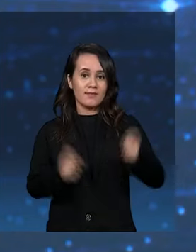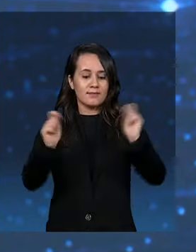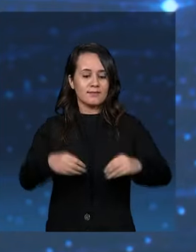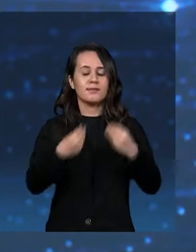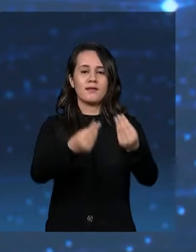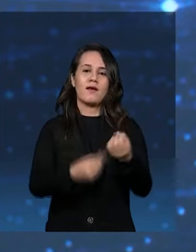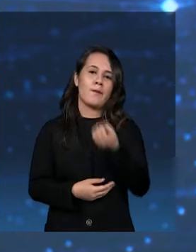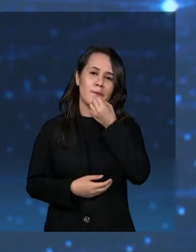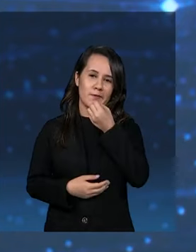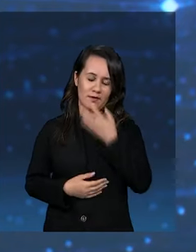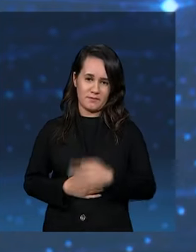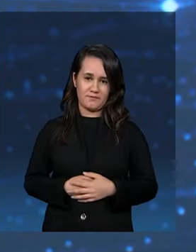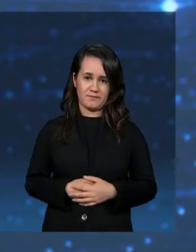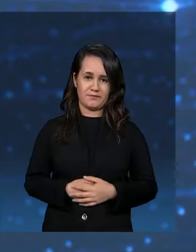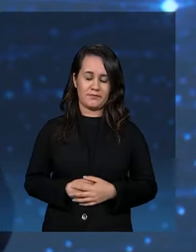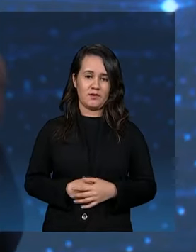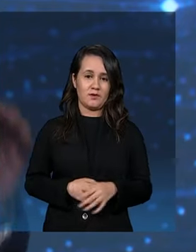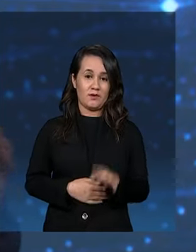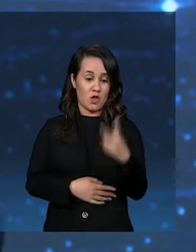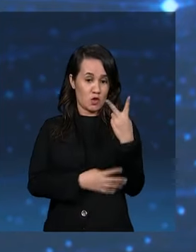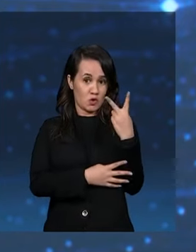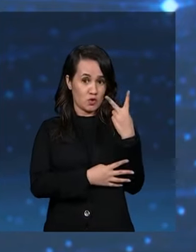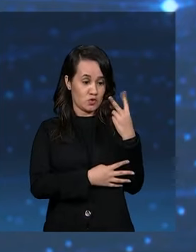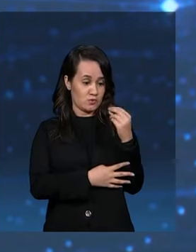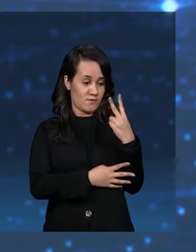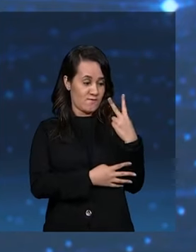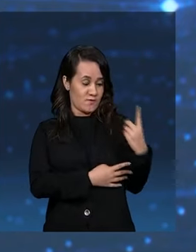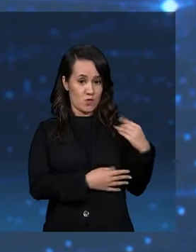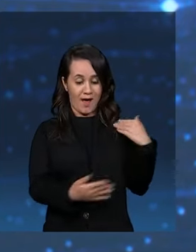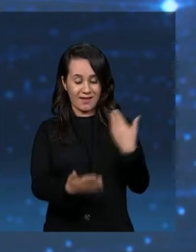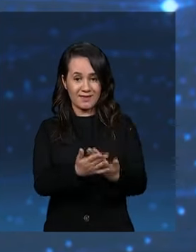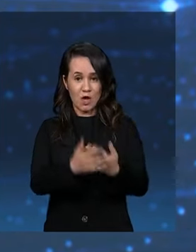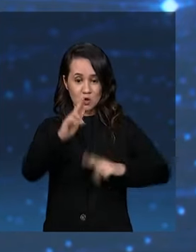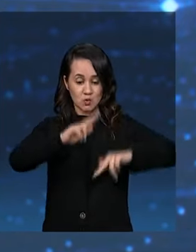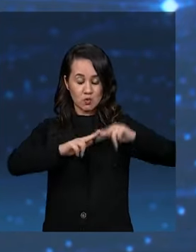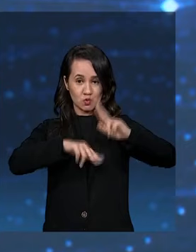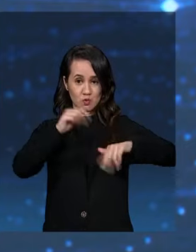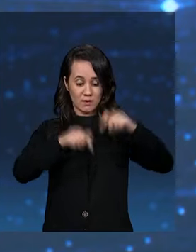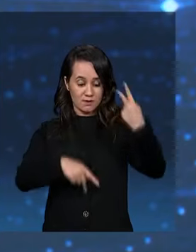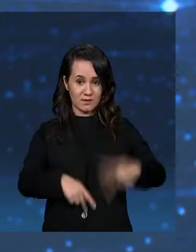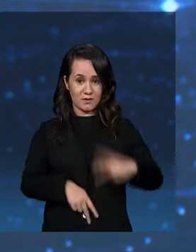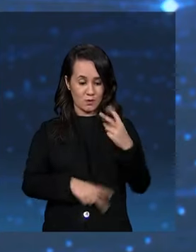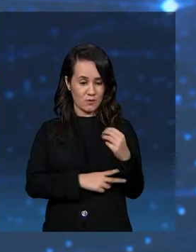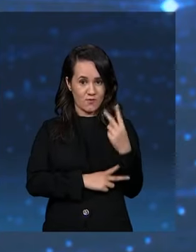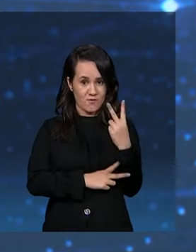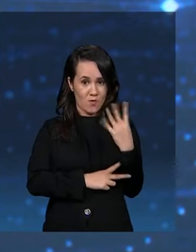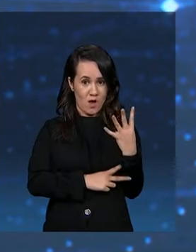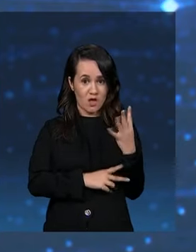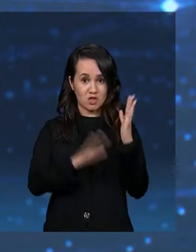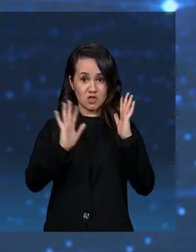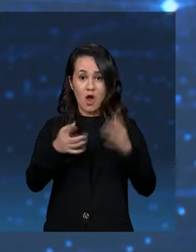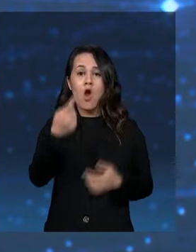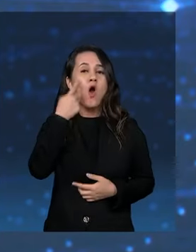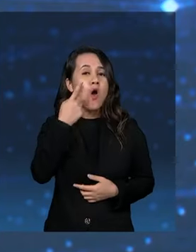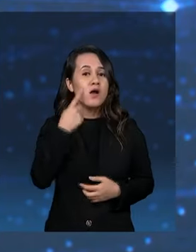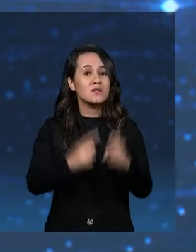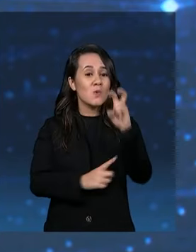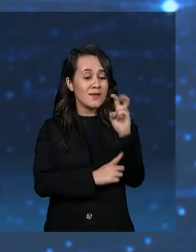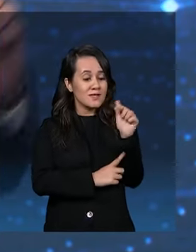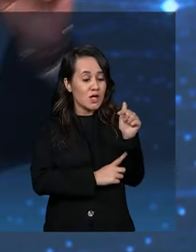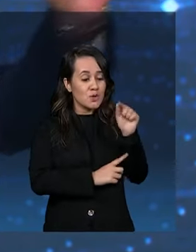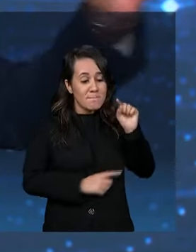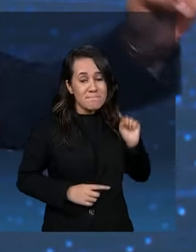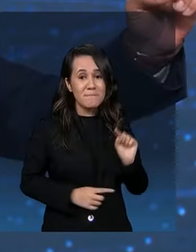oportunidades. Só de 2021 até junho desse ano. Olha isso, gente. 57 mil